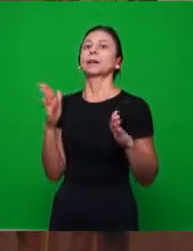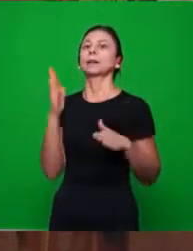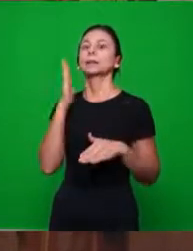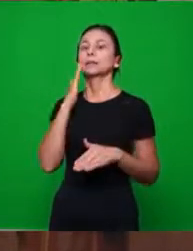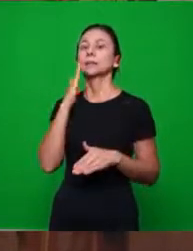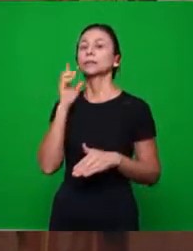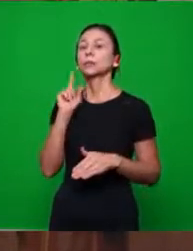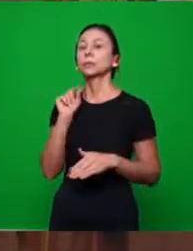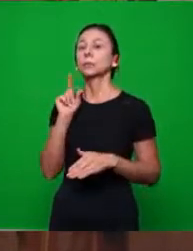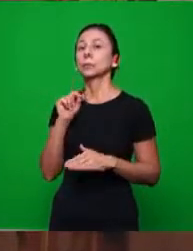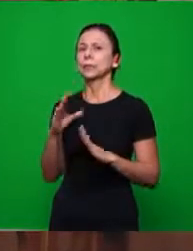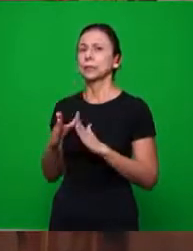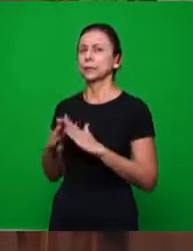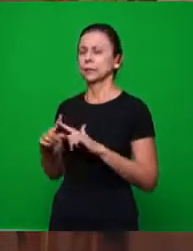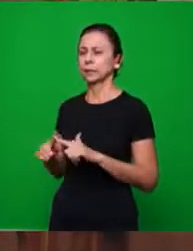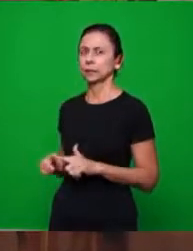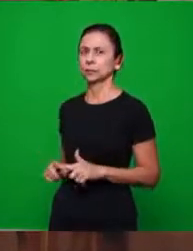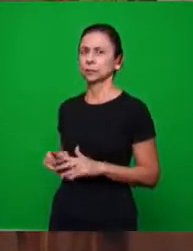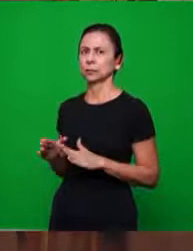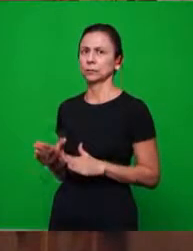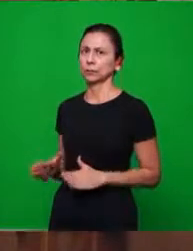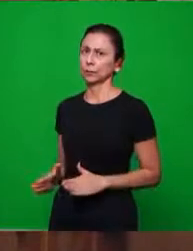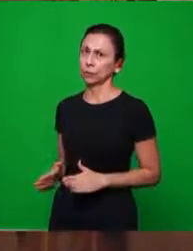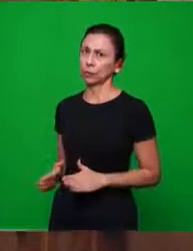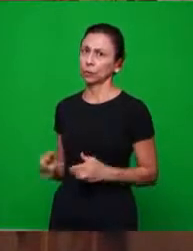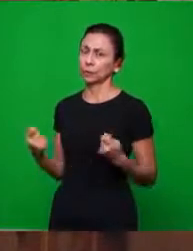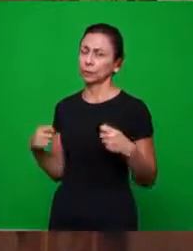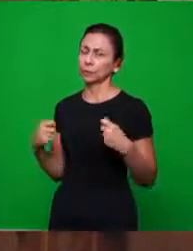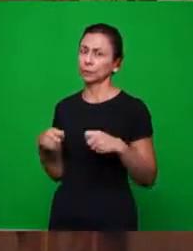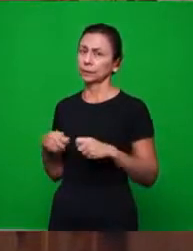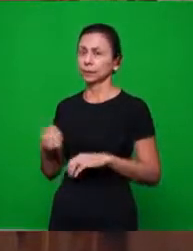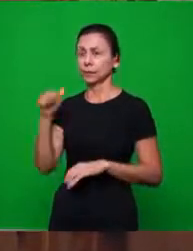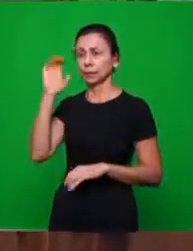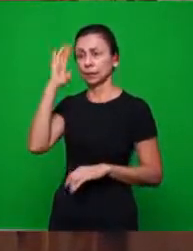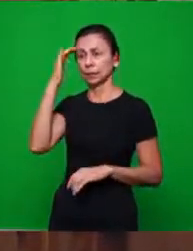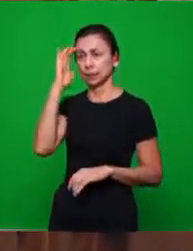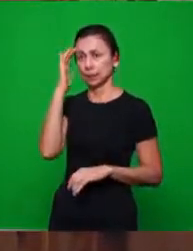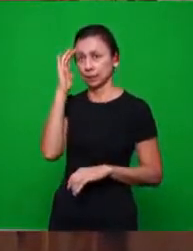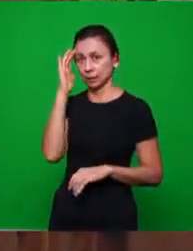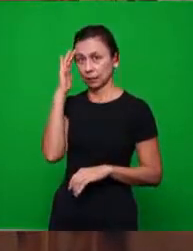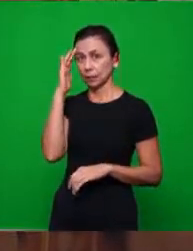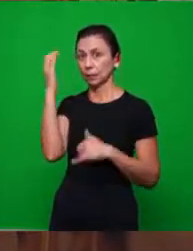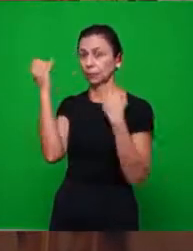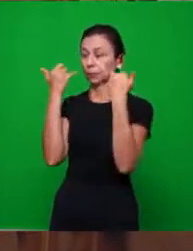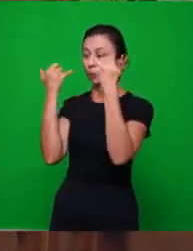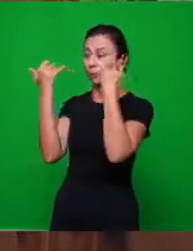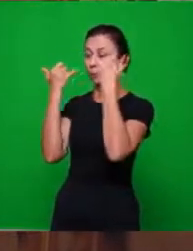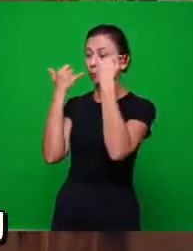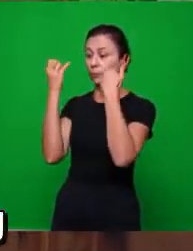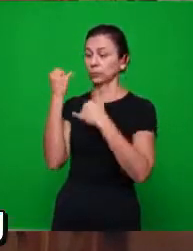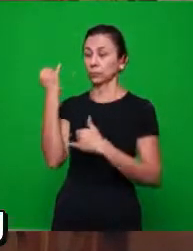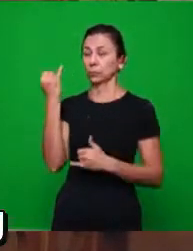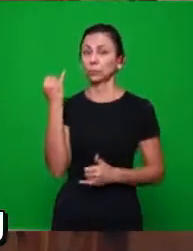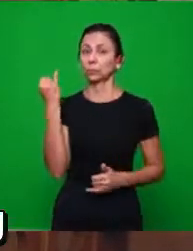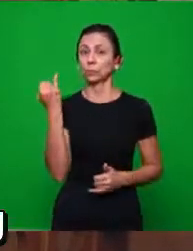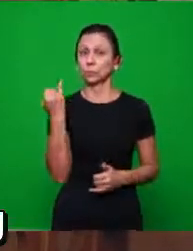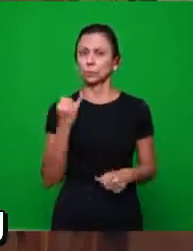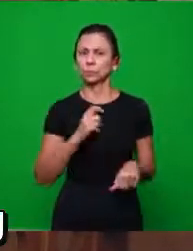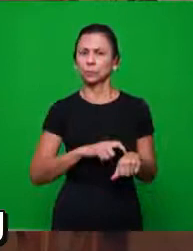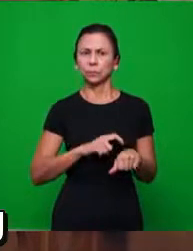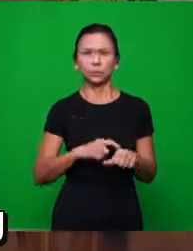deixar de saber ou de estar informada, informada desse